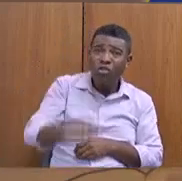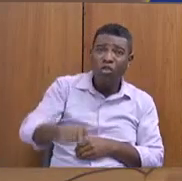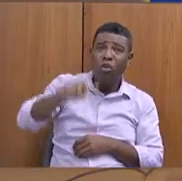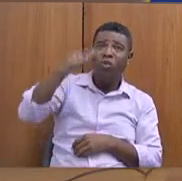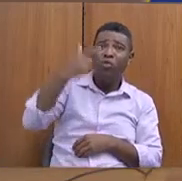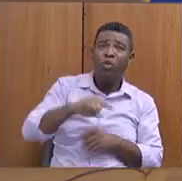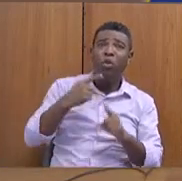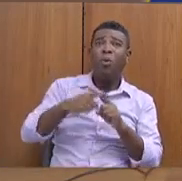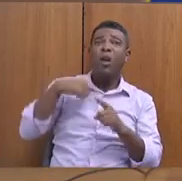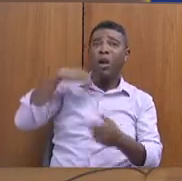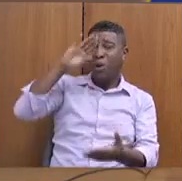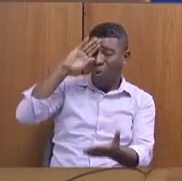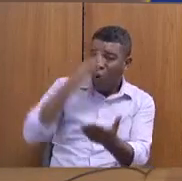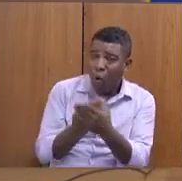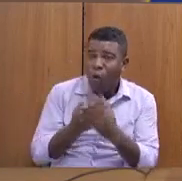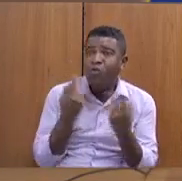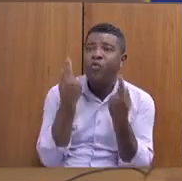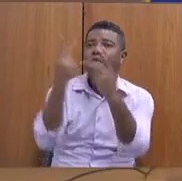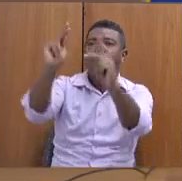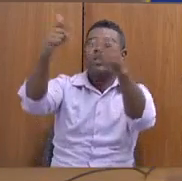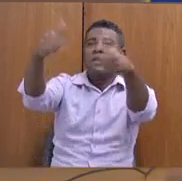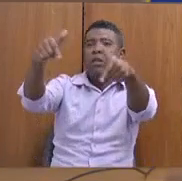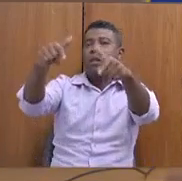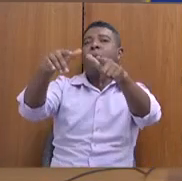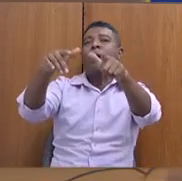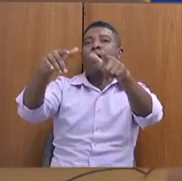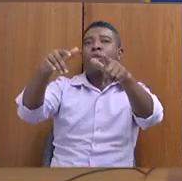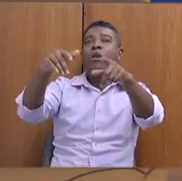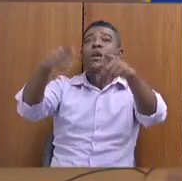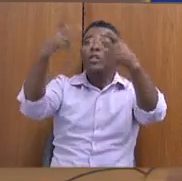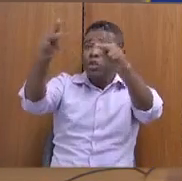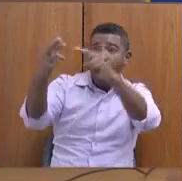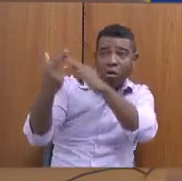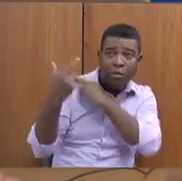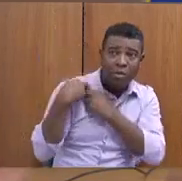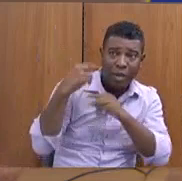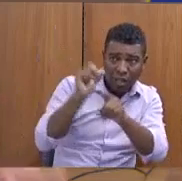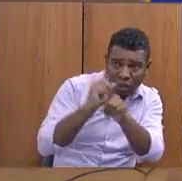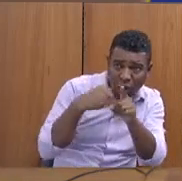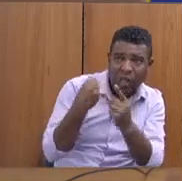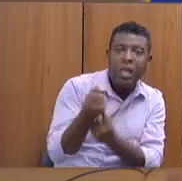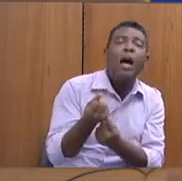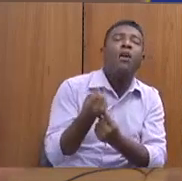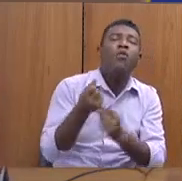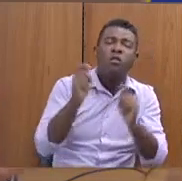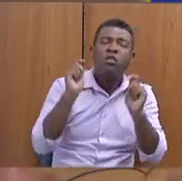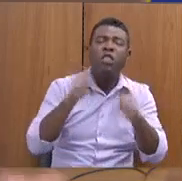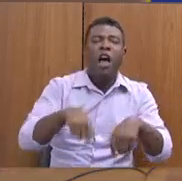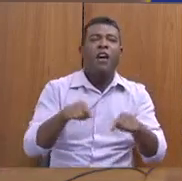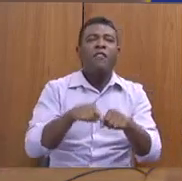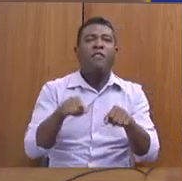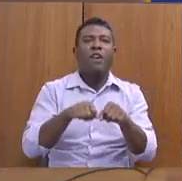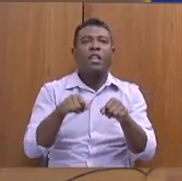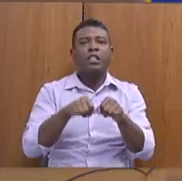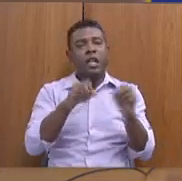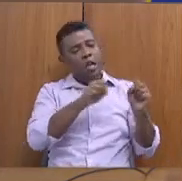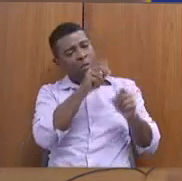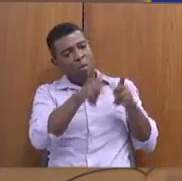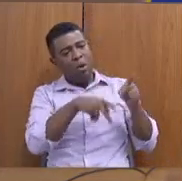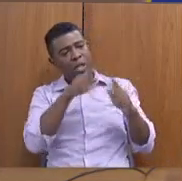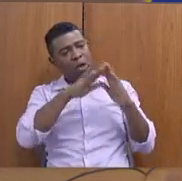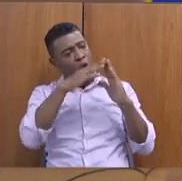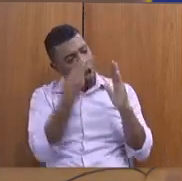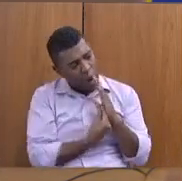muito no trabalho da senhora. Eu creio que a sua sensibilidade social pode fazer com que a população quilombola, a população ribeirinha,